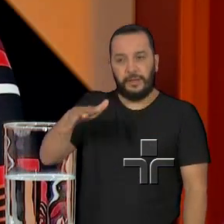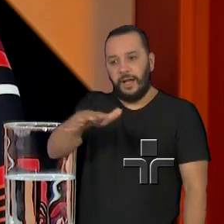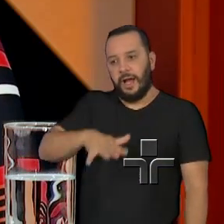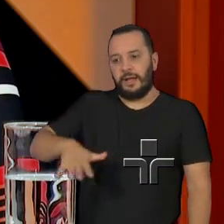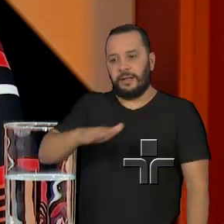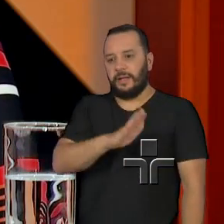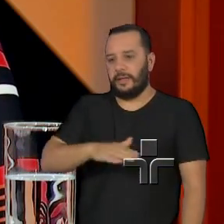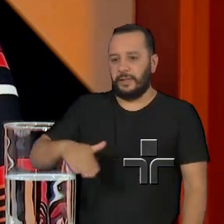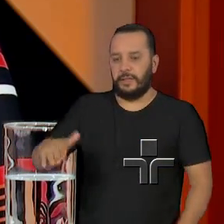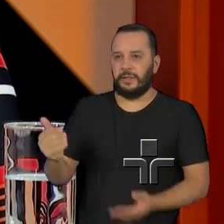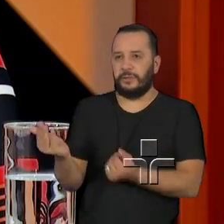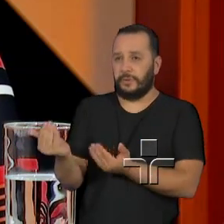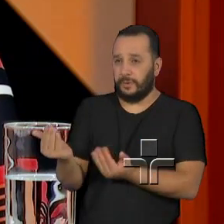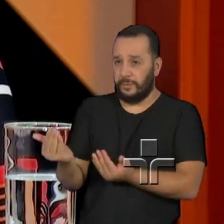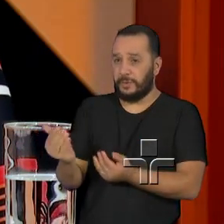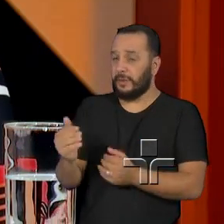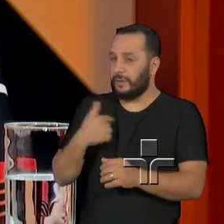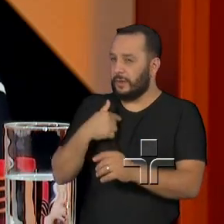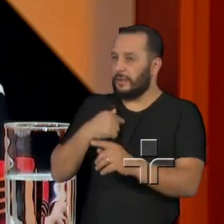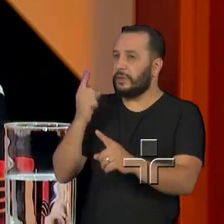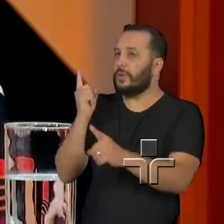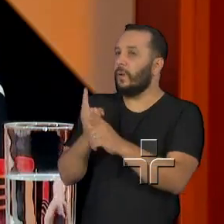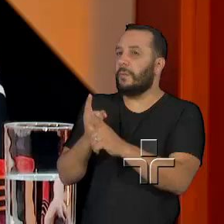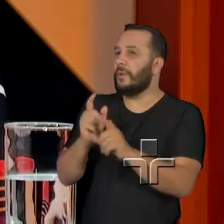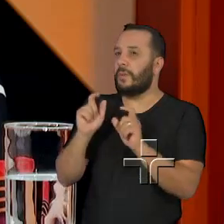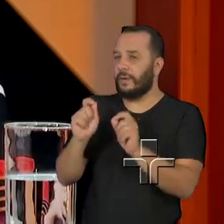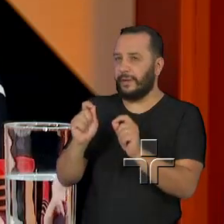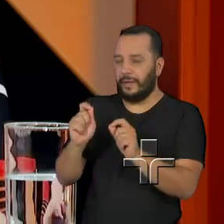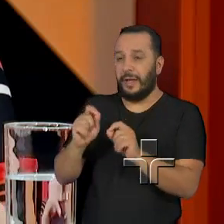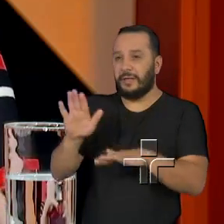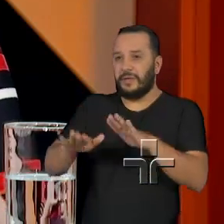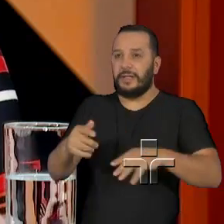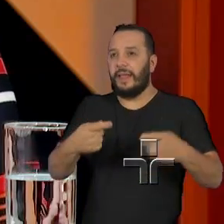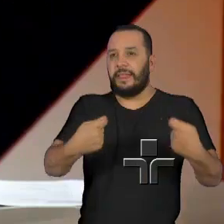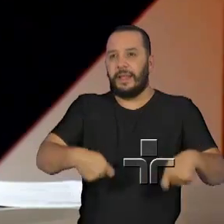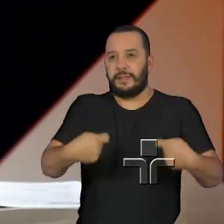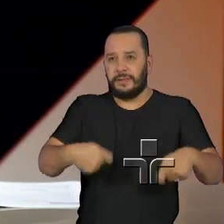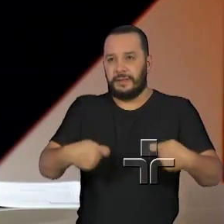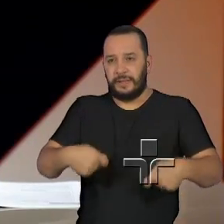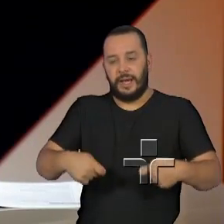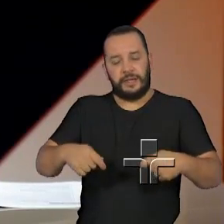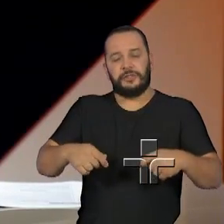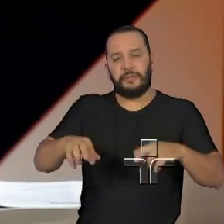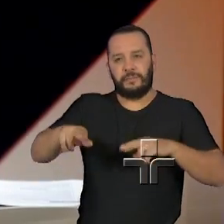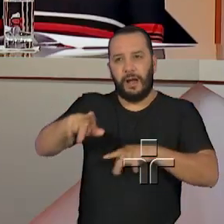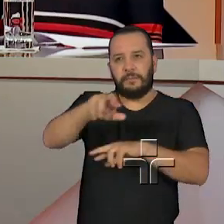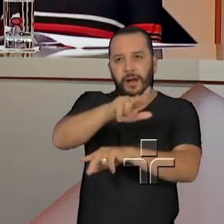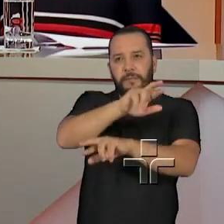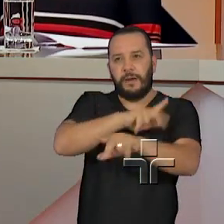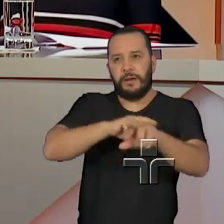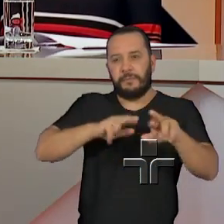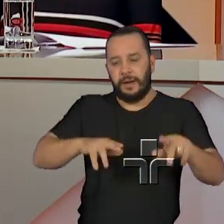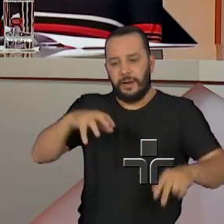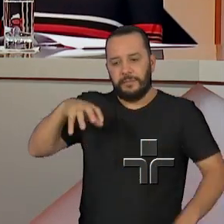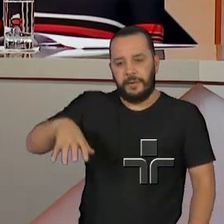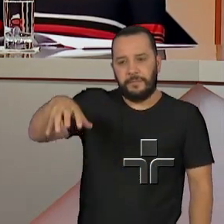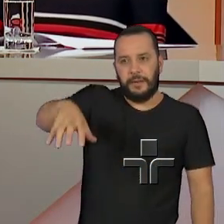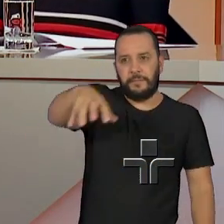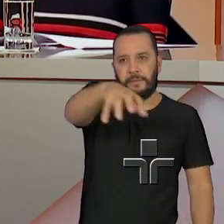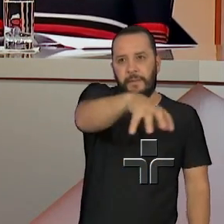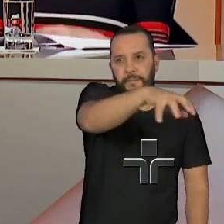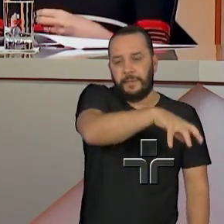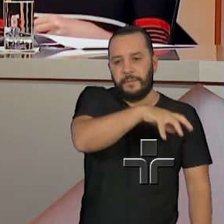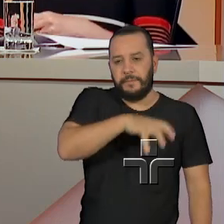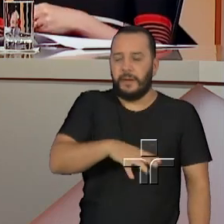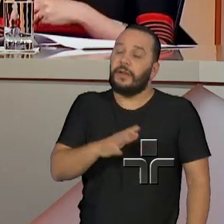o que se identifica é que nem sempre as demandas são as mesmas para cada região. O nosso Centro de Gestão Estratégica, o nosso TEI, conseguiu